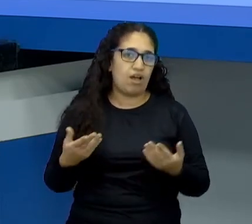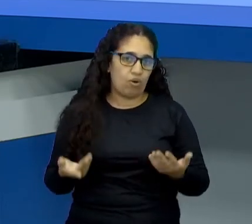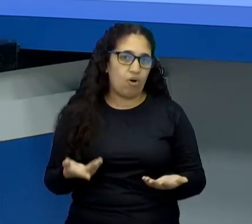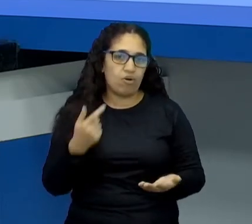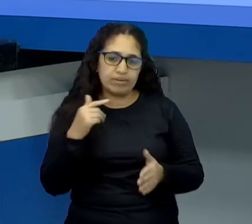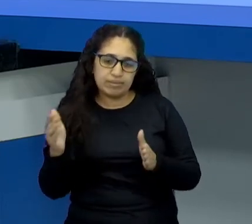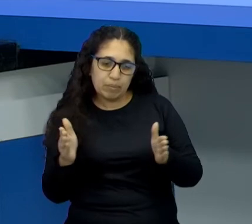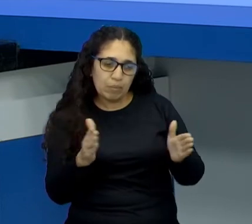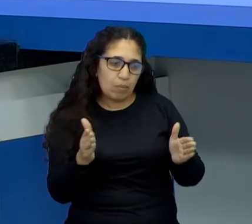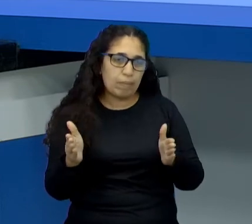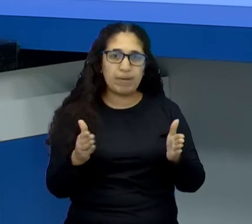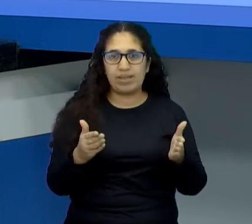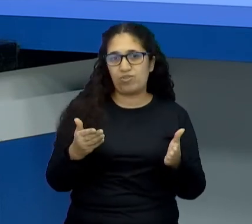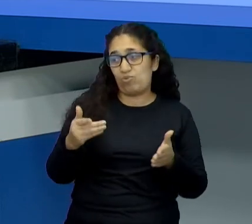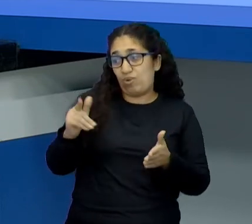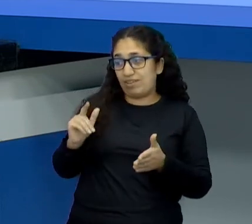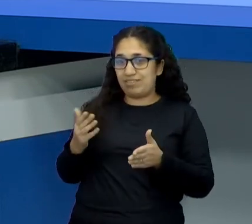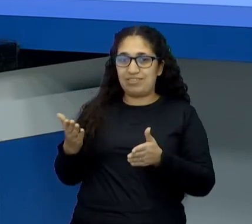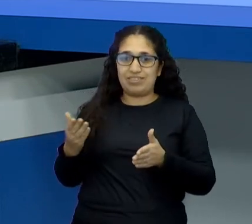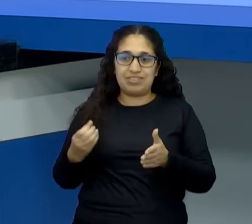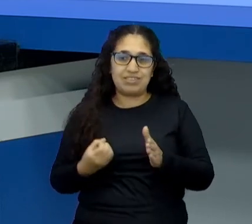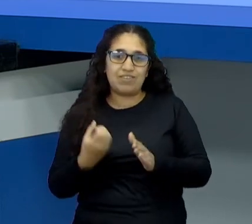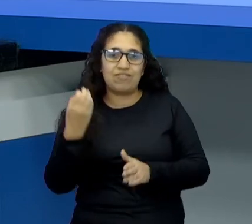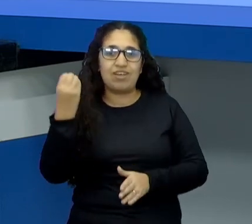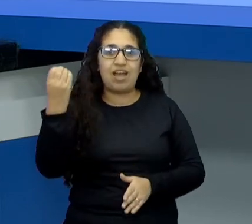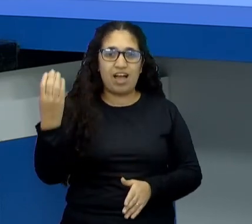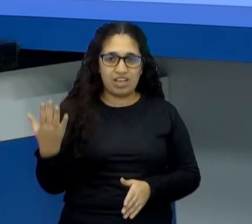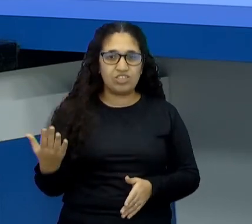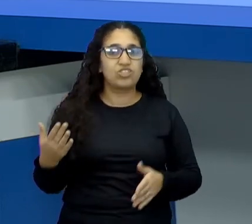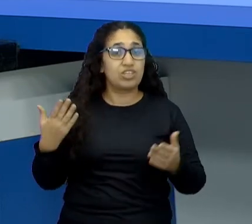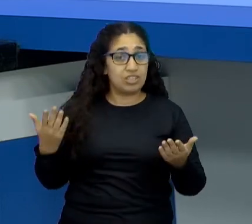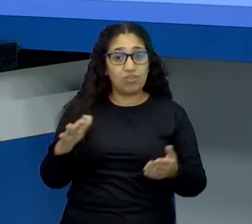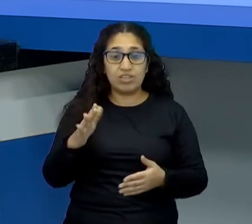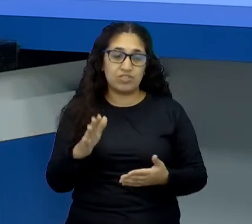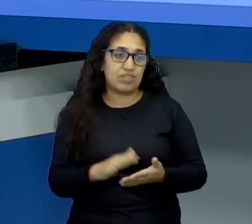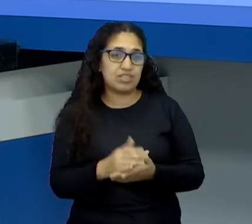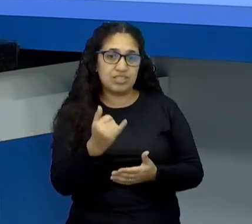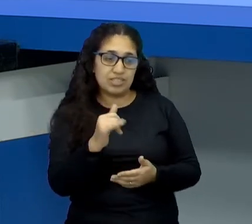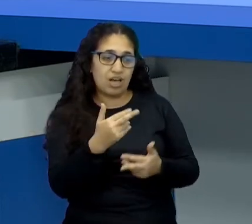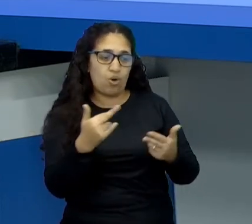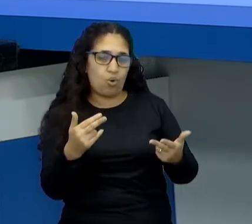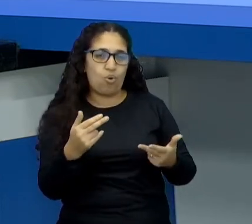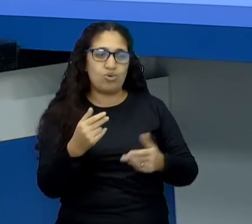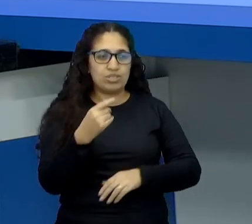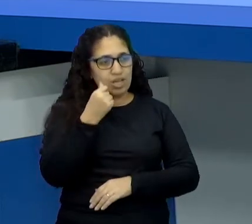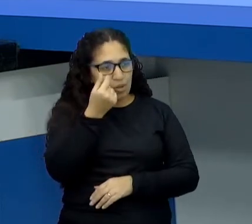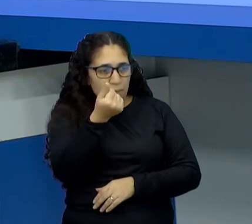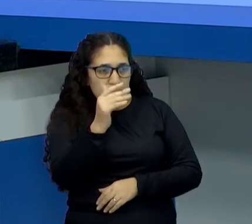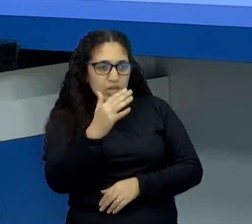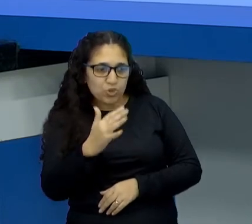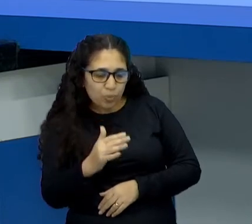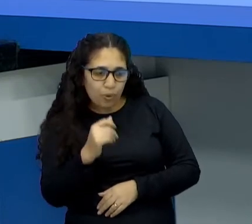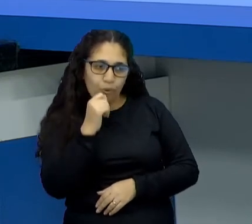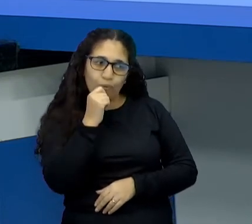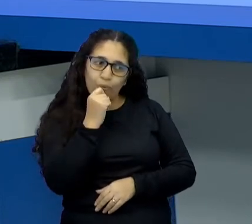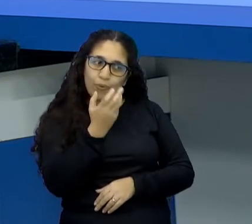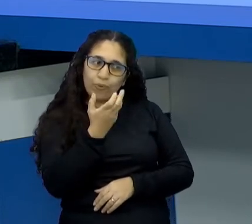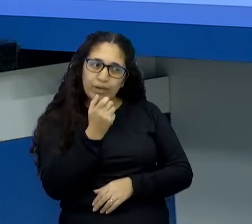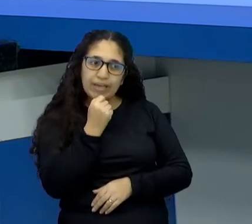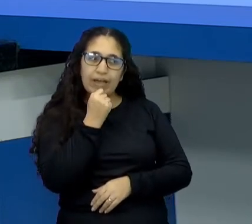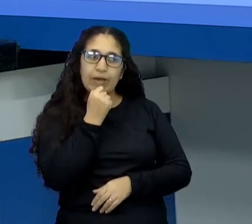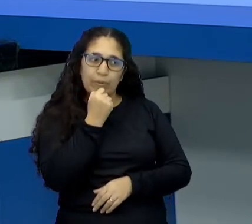momentos aí da viagem. Então, essa emergência sempre se tiver algo muito em conta e que ela queira muito.